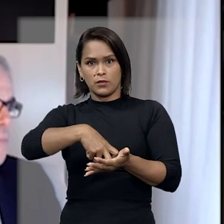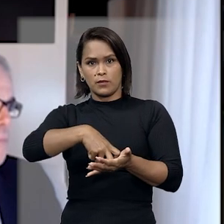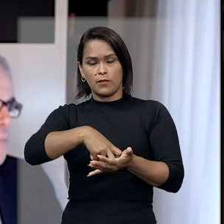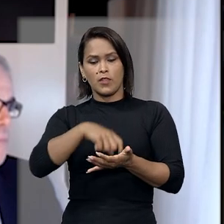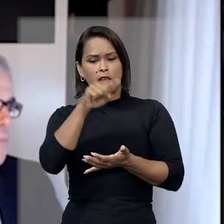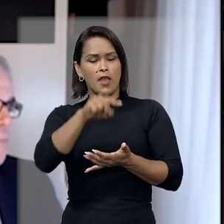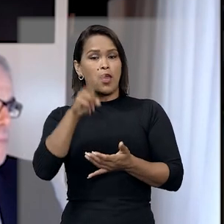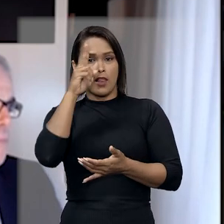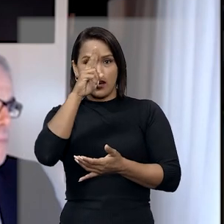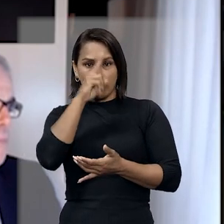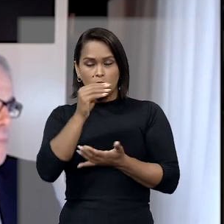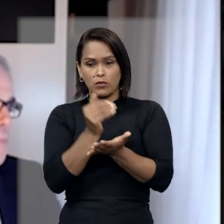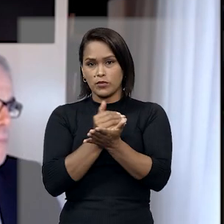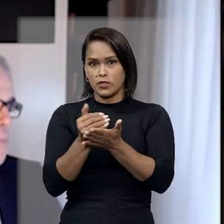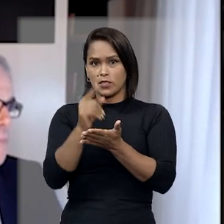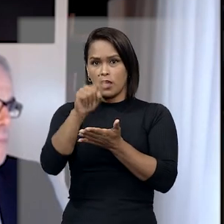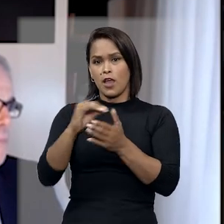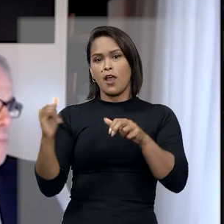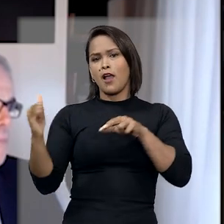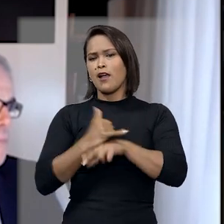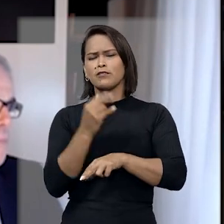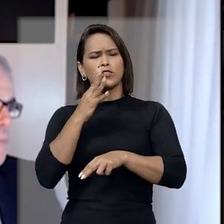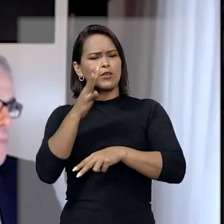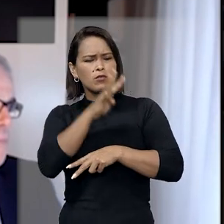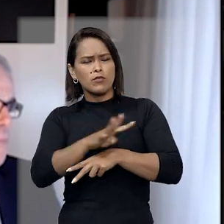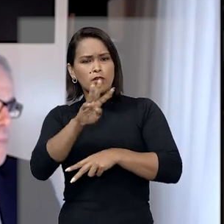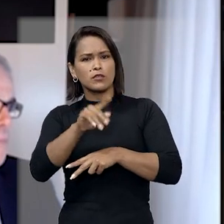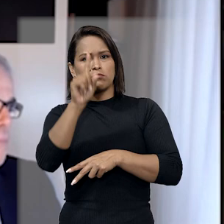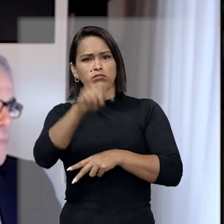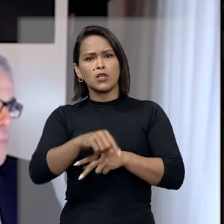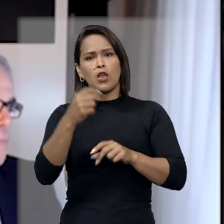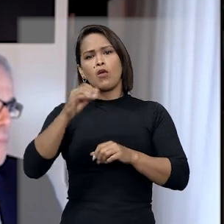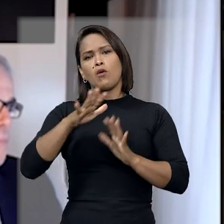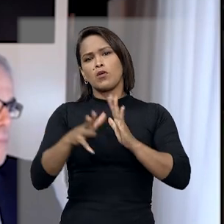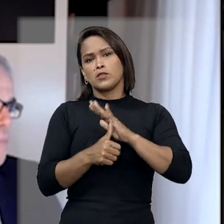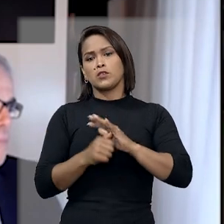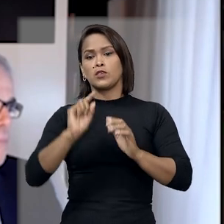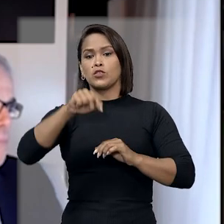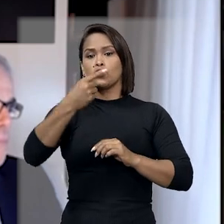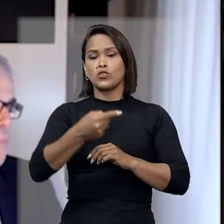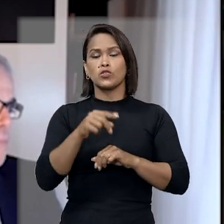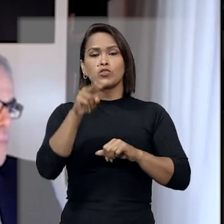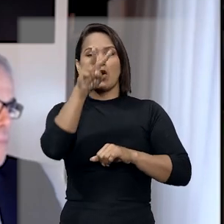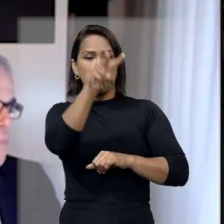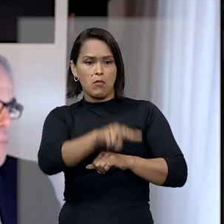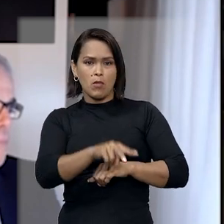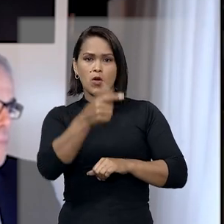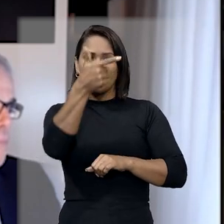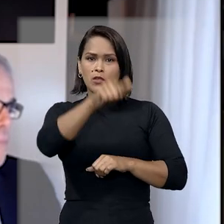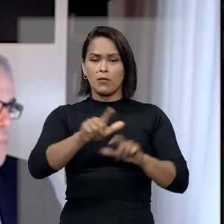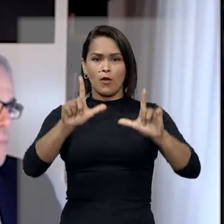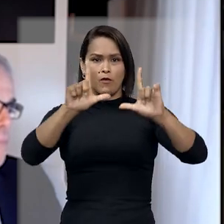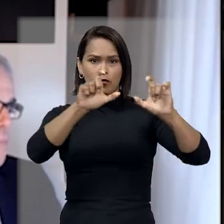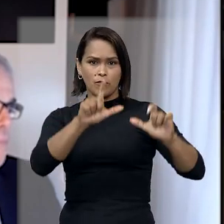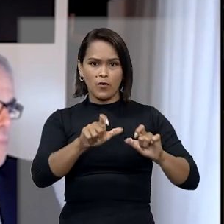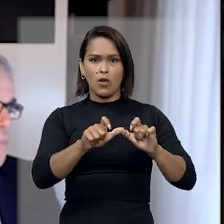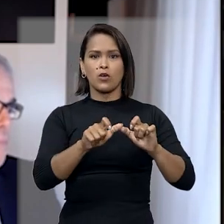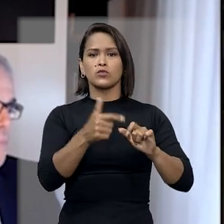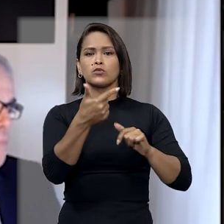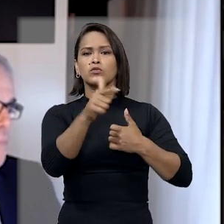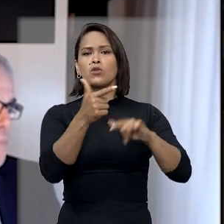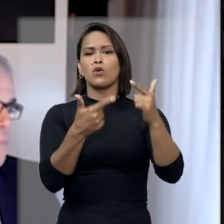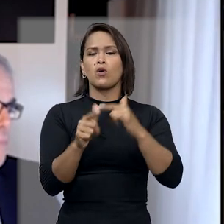Ela lembrou que, inicialmente, a vítima não reconheceu os assaltantes e só os apontou entre fotografias e outras